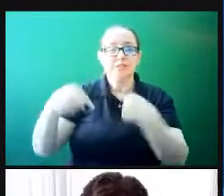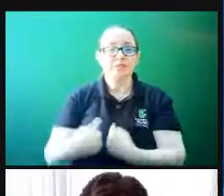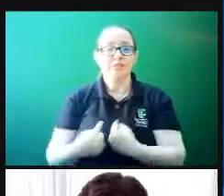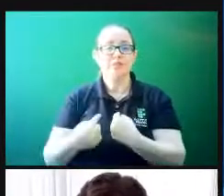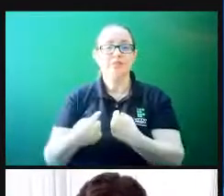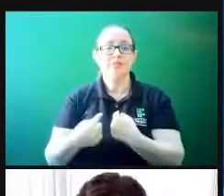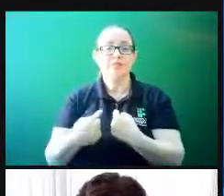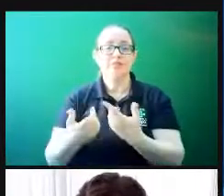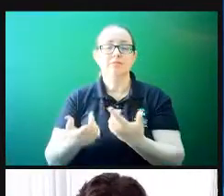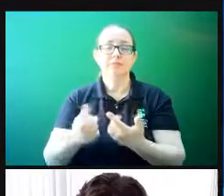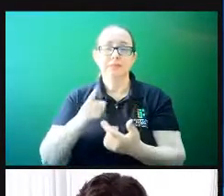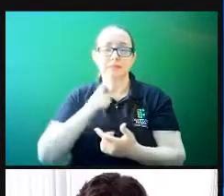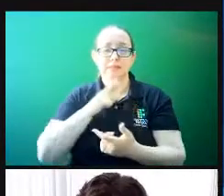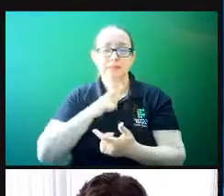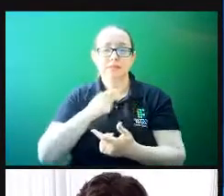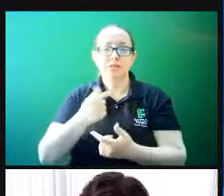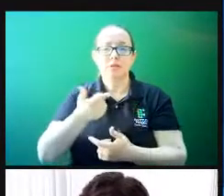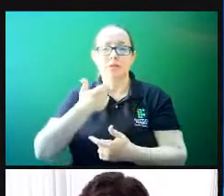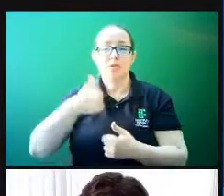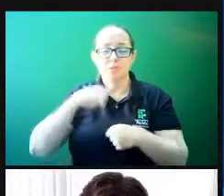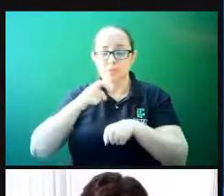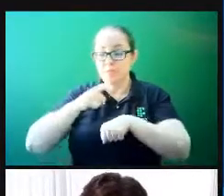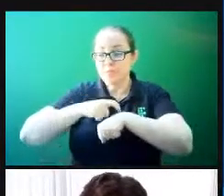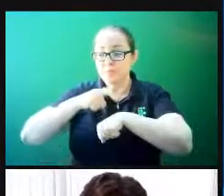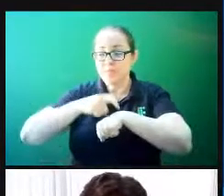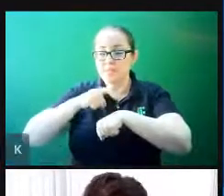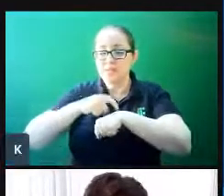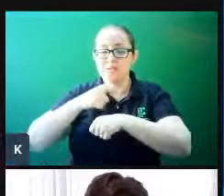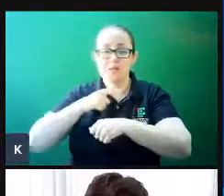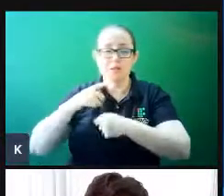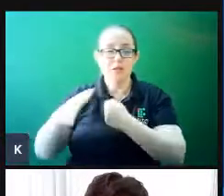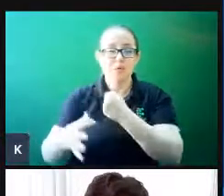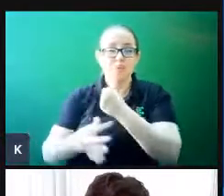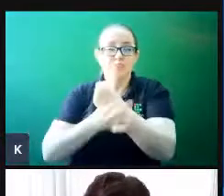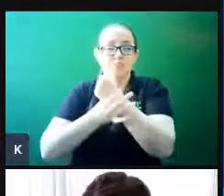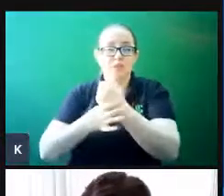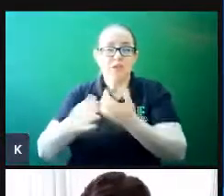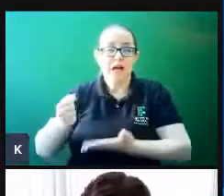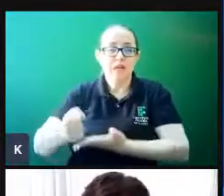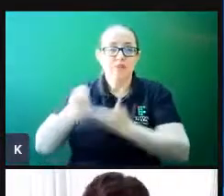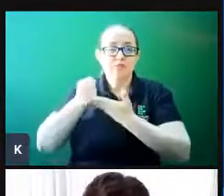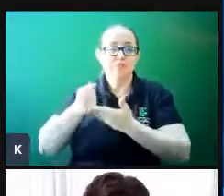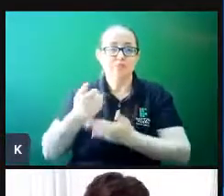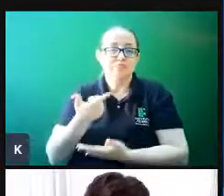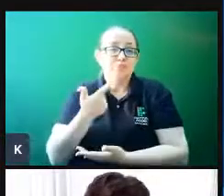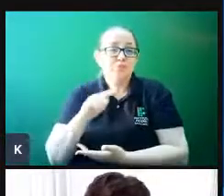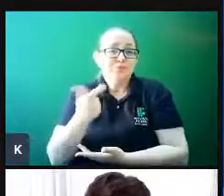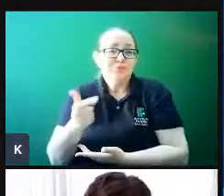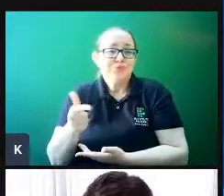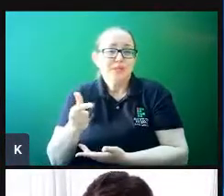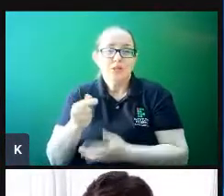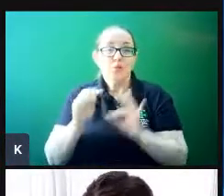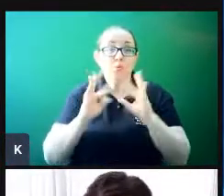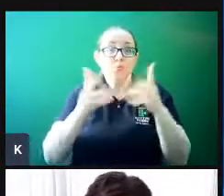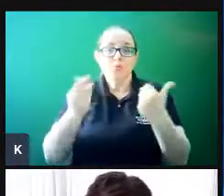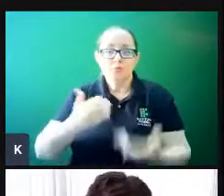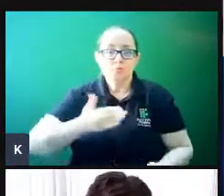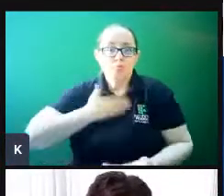venceu num momento ainda, muitas vezes, sem suporte, né? Claro, pegou todo mundo de surpresa.